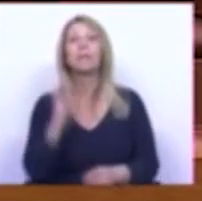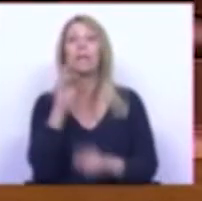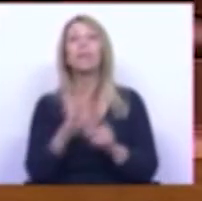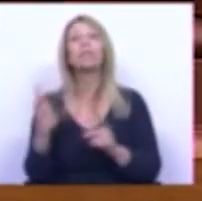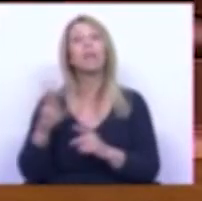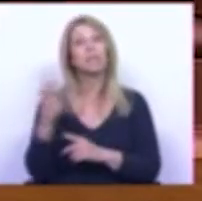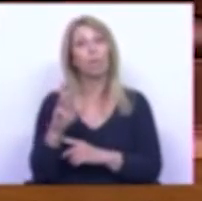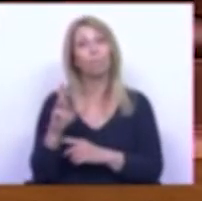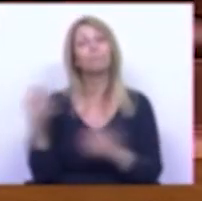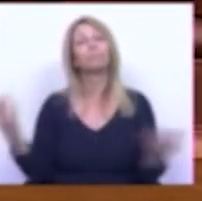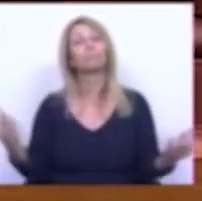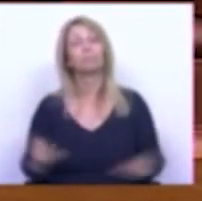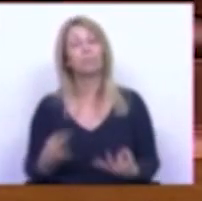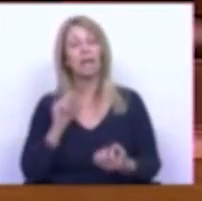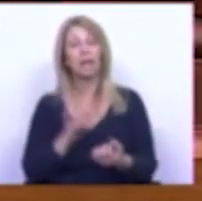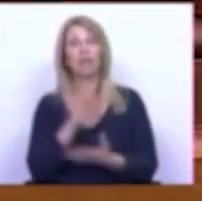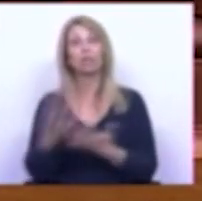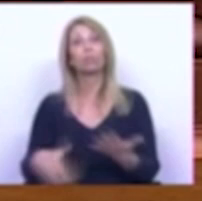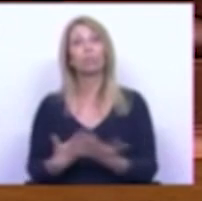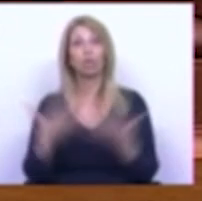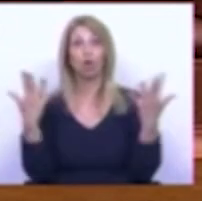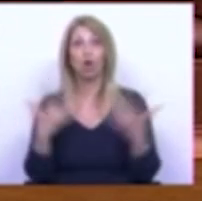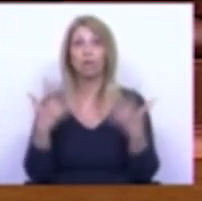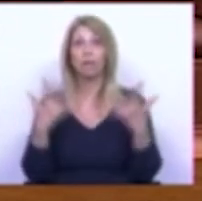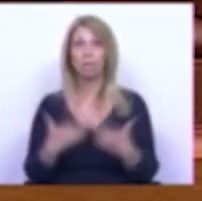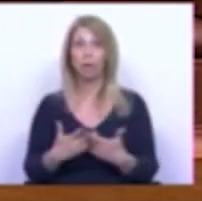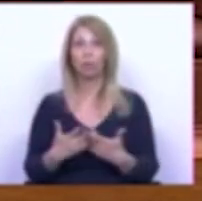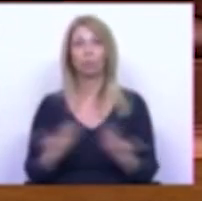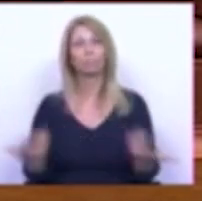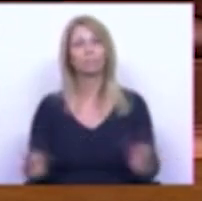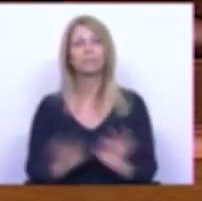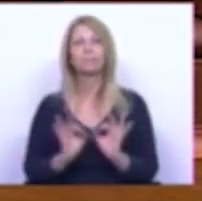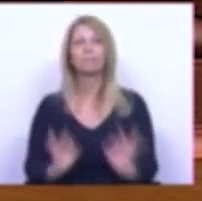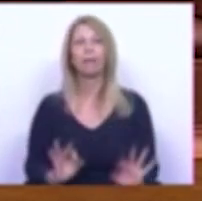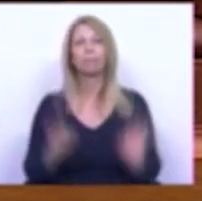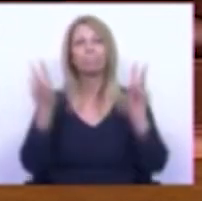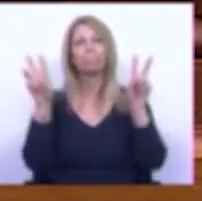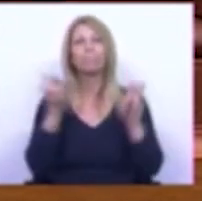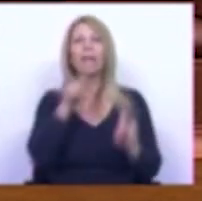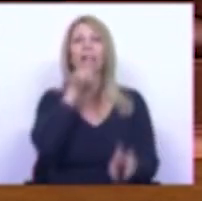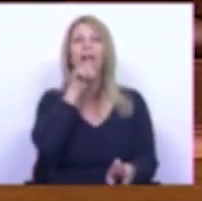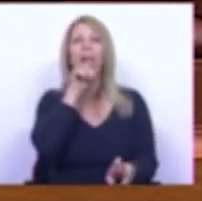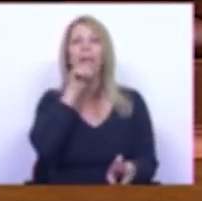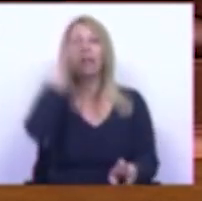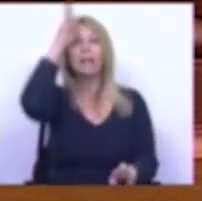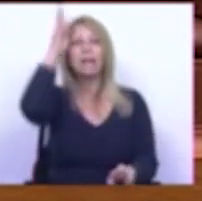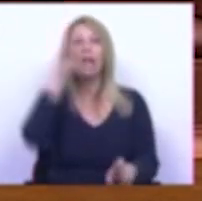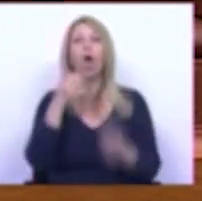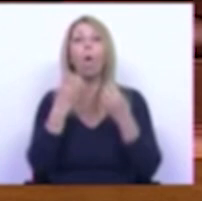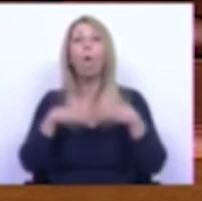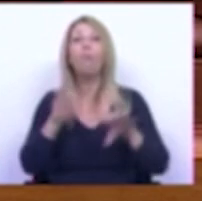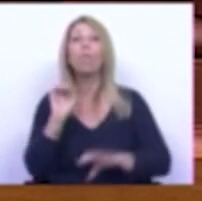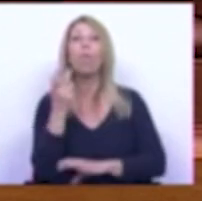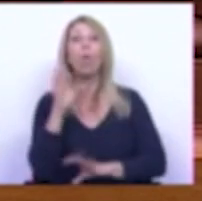é nesta proposta de orçamento a galinha dos ovos de ouro do governo é